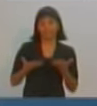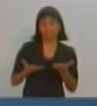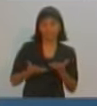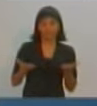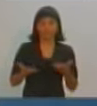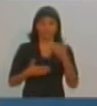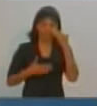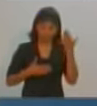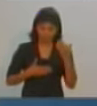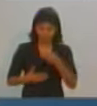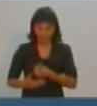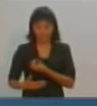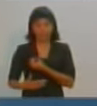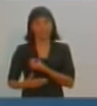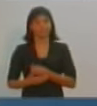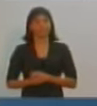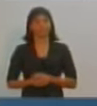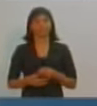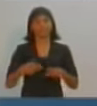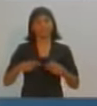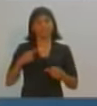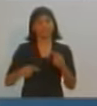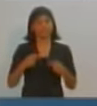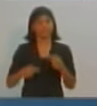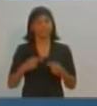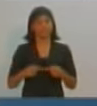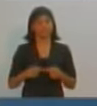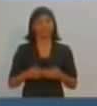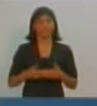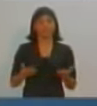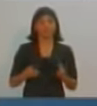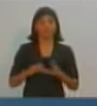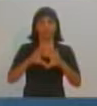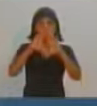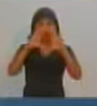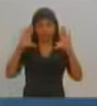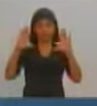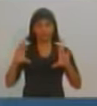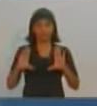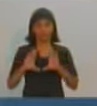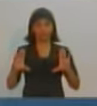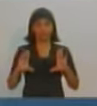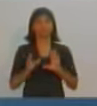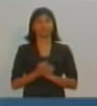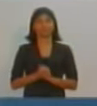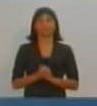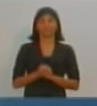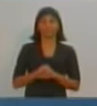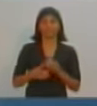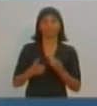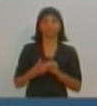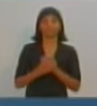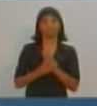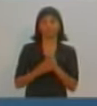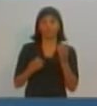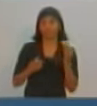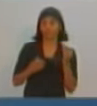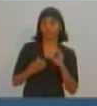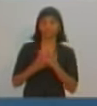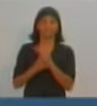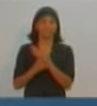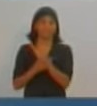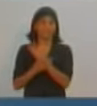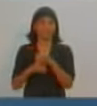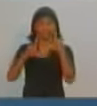presentes. E esse debate é transmitido ao vivo para 202 cidades através da